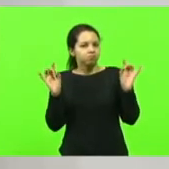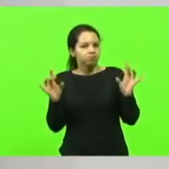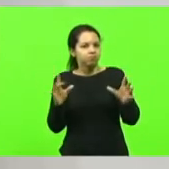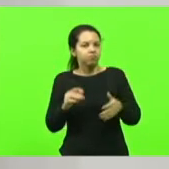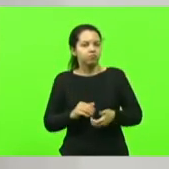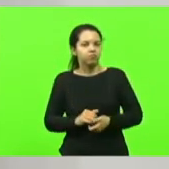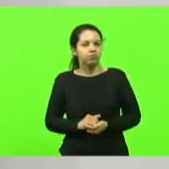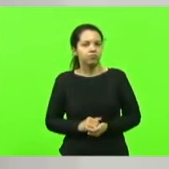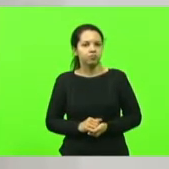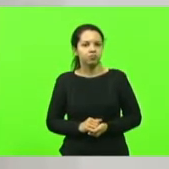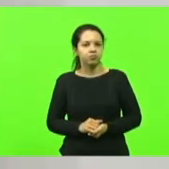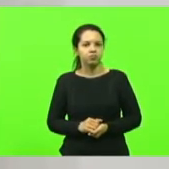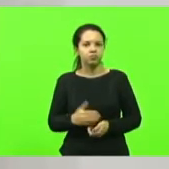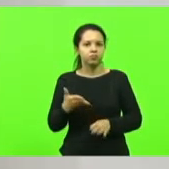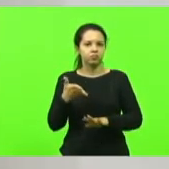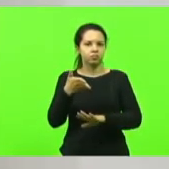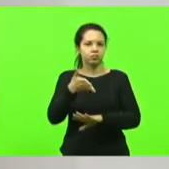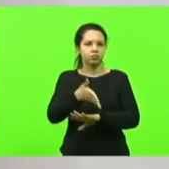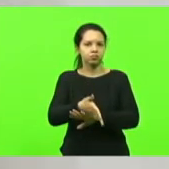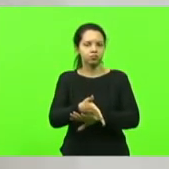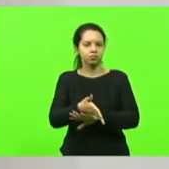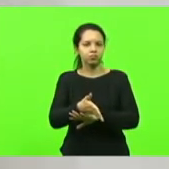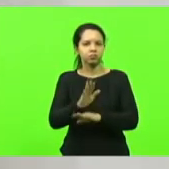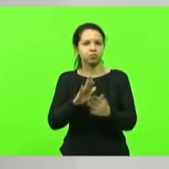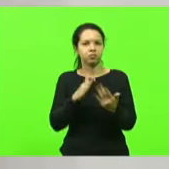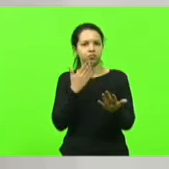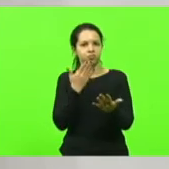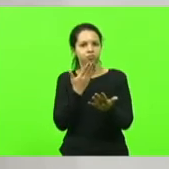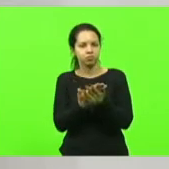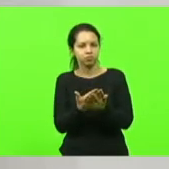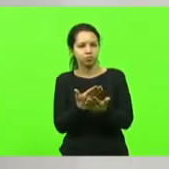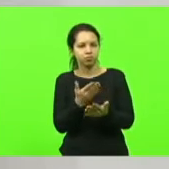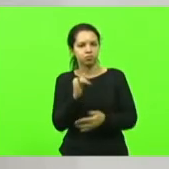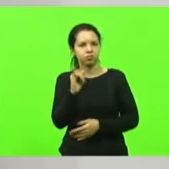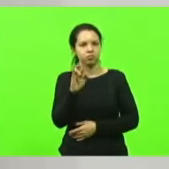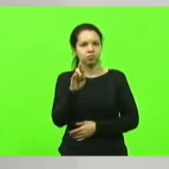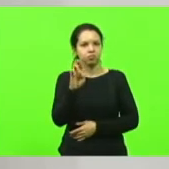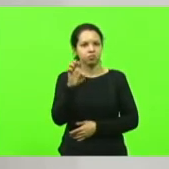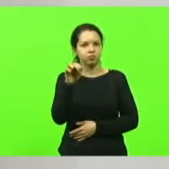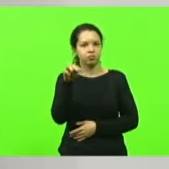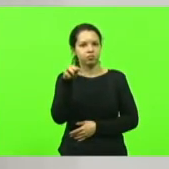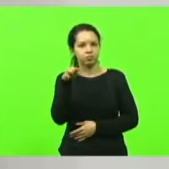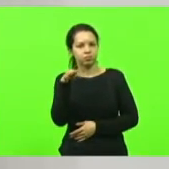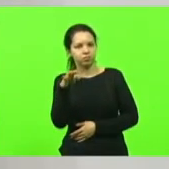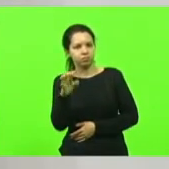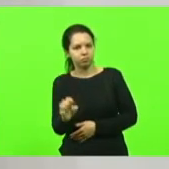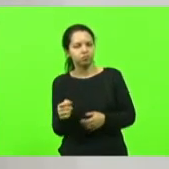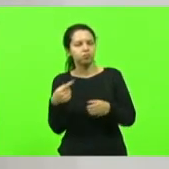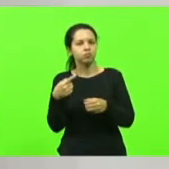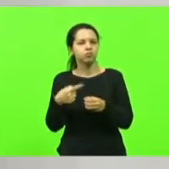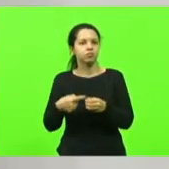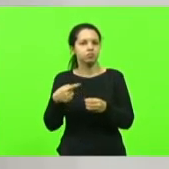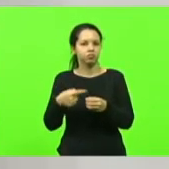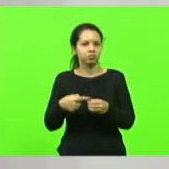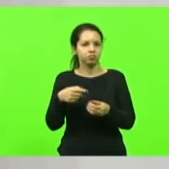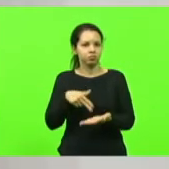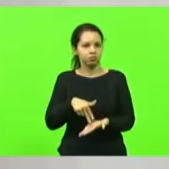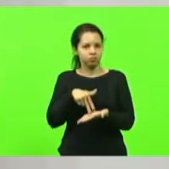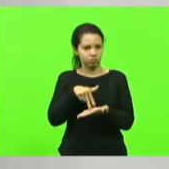na escola Irene Romã, em Navegantes.